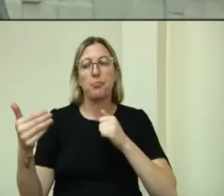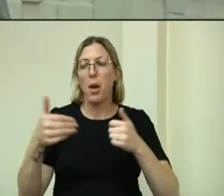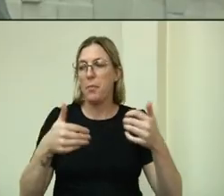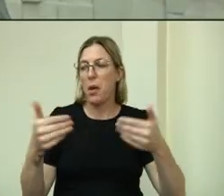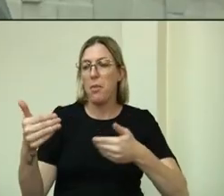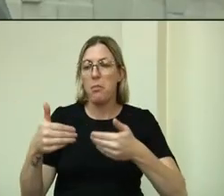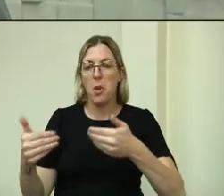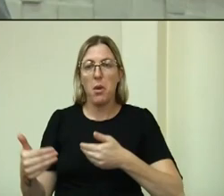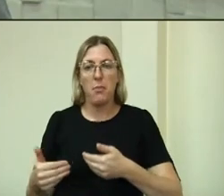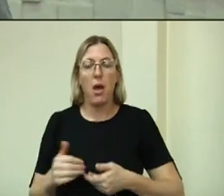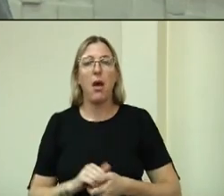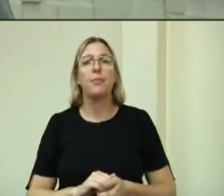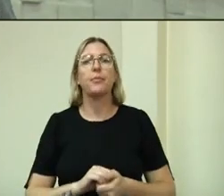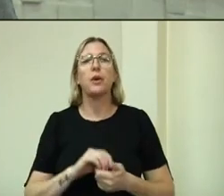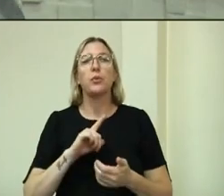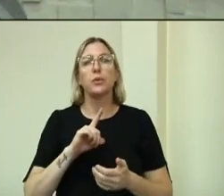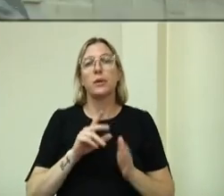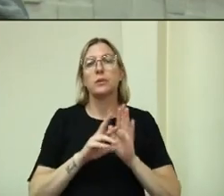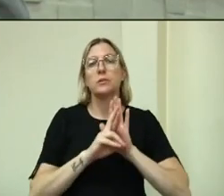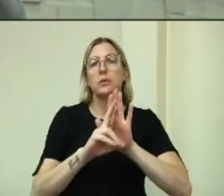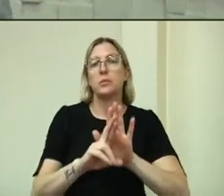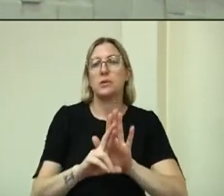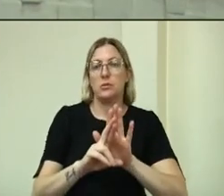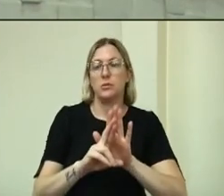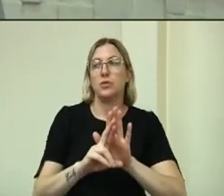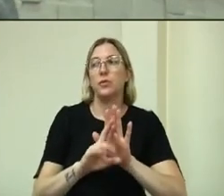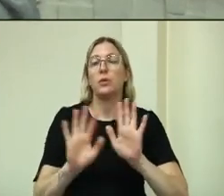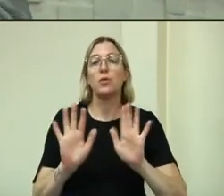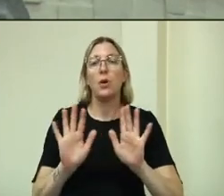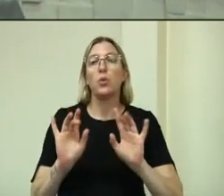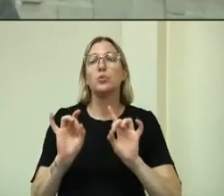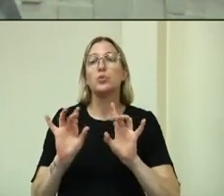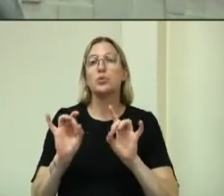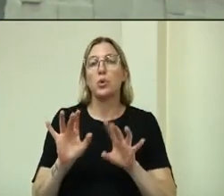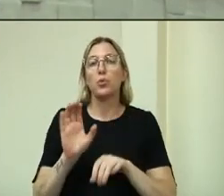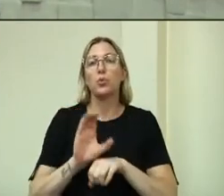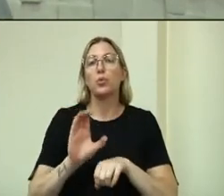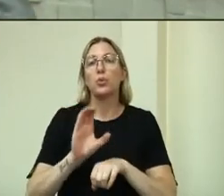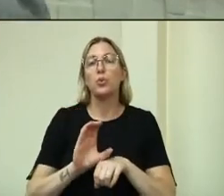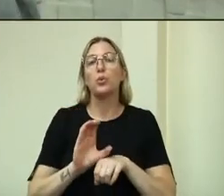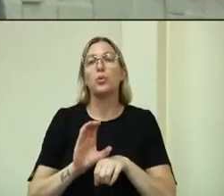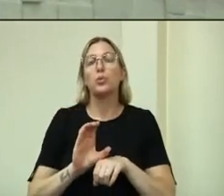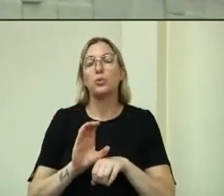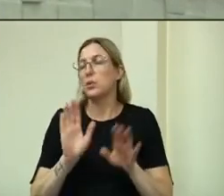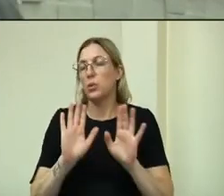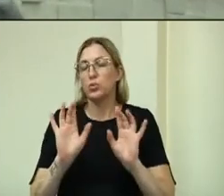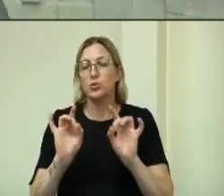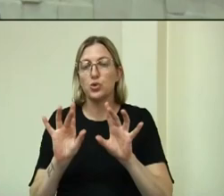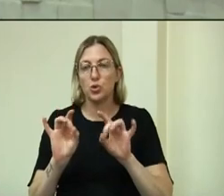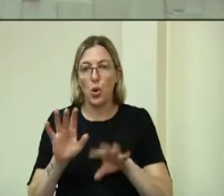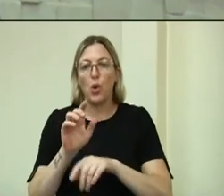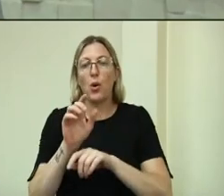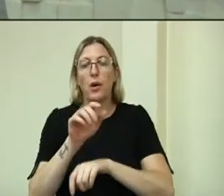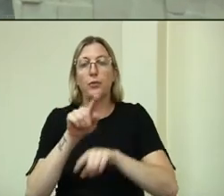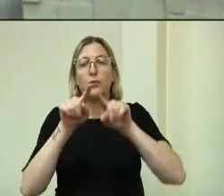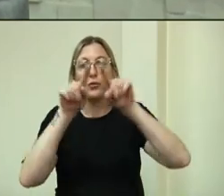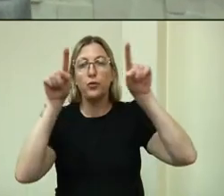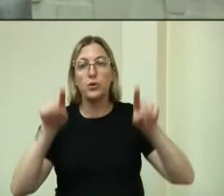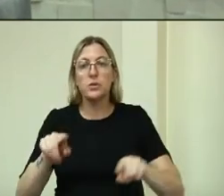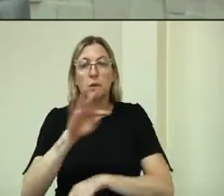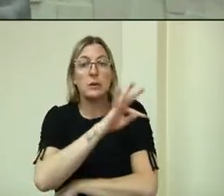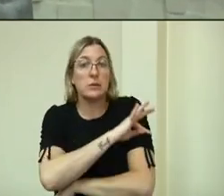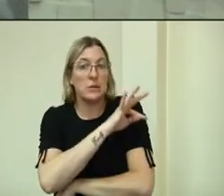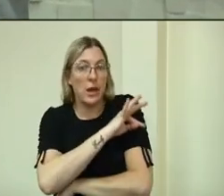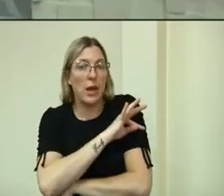temos aqui uma representatividade não apenas em termos dos nossos técnicos e docentes que são das mais diferentes regiões do Alto